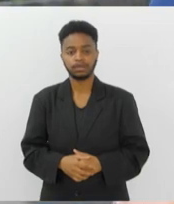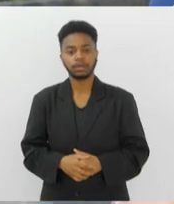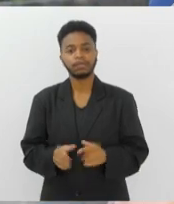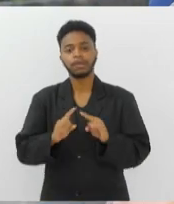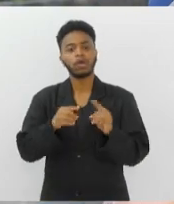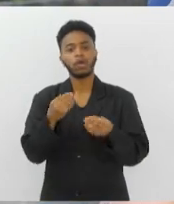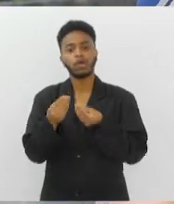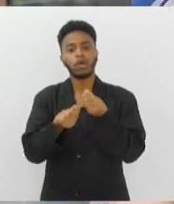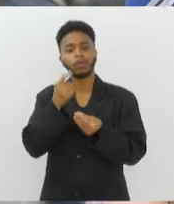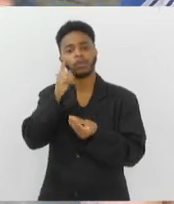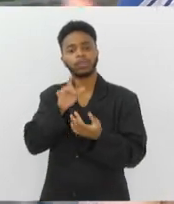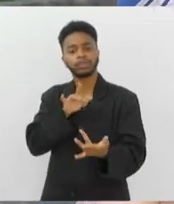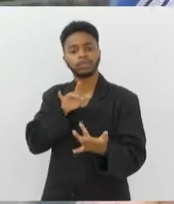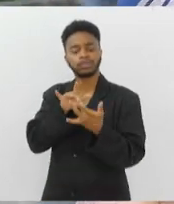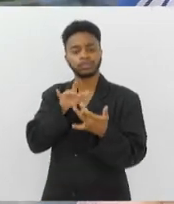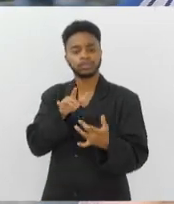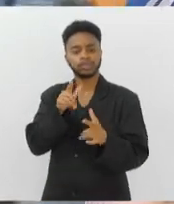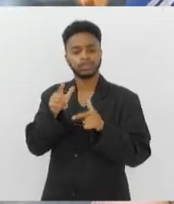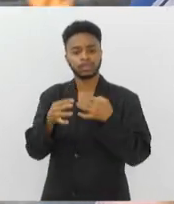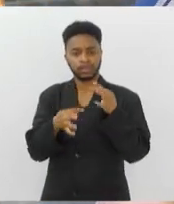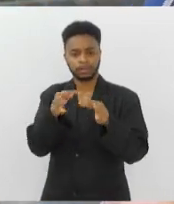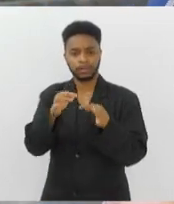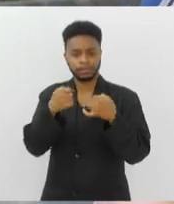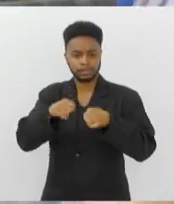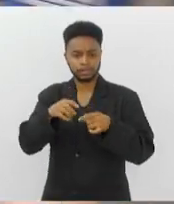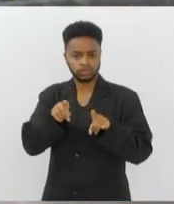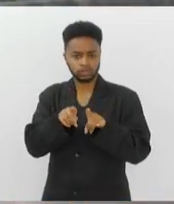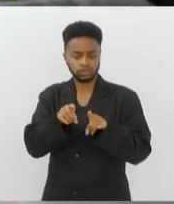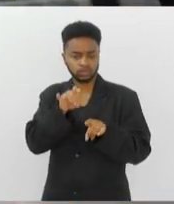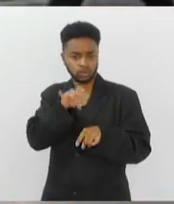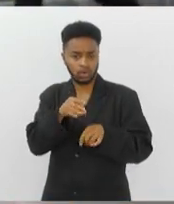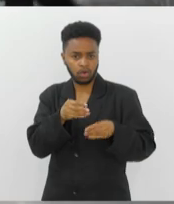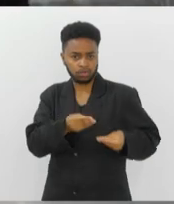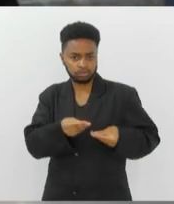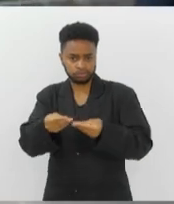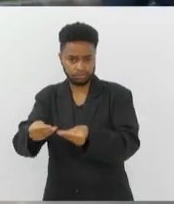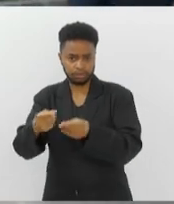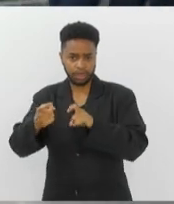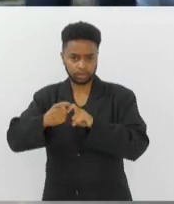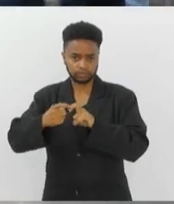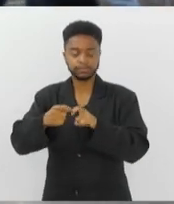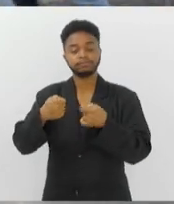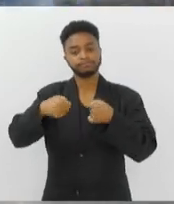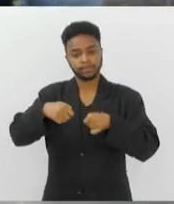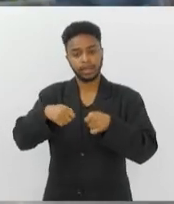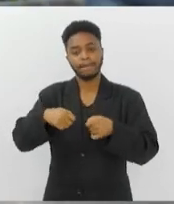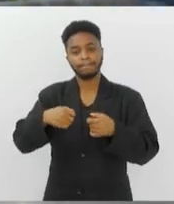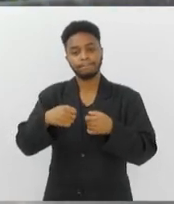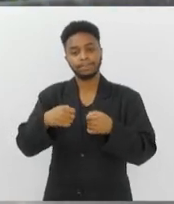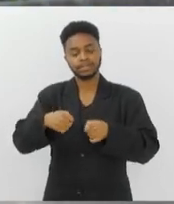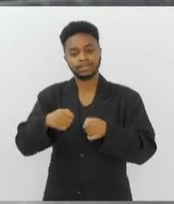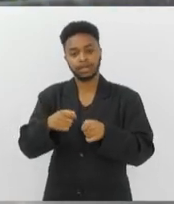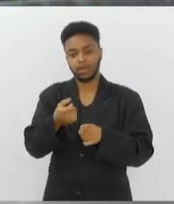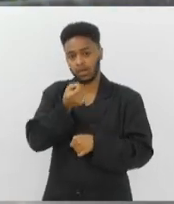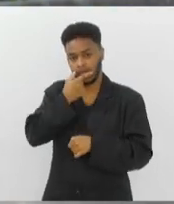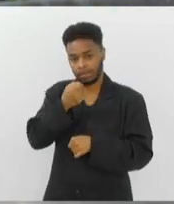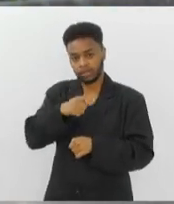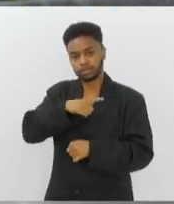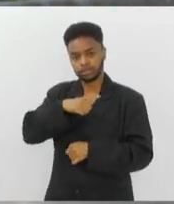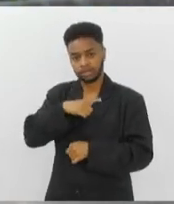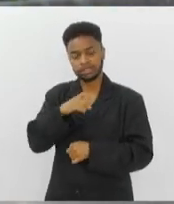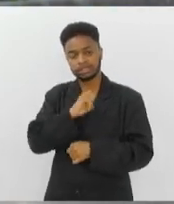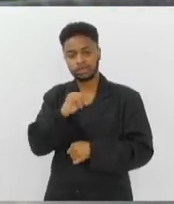acesso a esse tratamento, basta o encaminhamento médico? Como é que funciona esse processo? O paciente precisa estar em posse da medicação que conseguiu, ou pelo